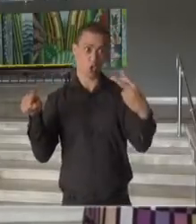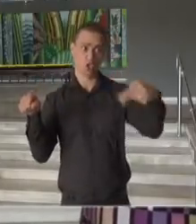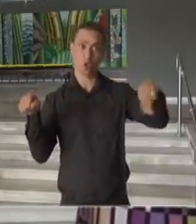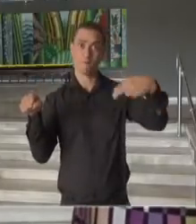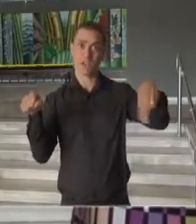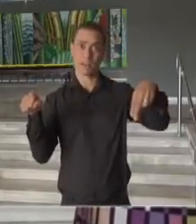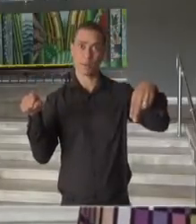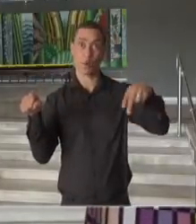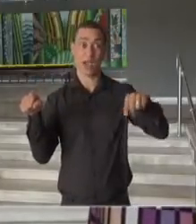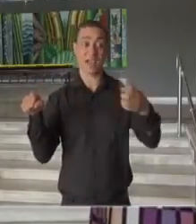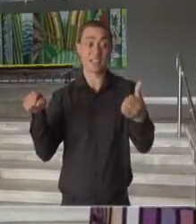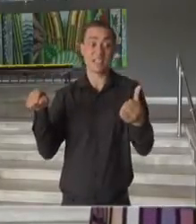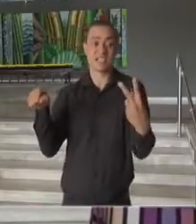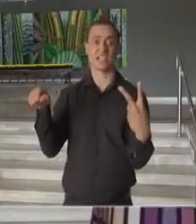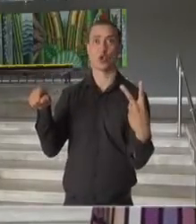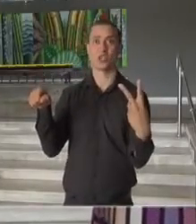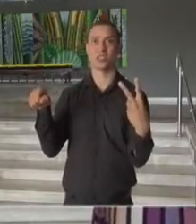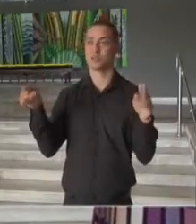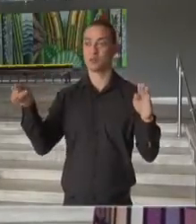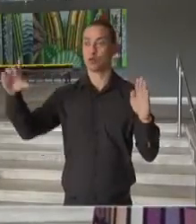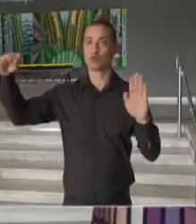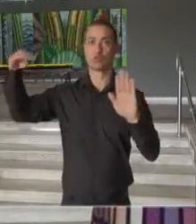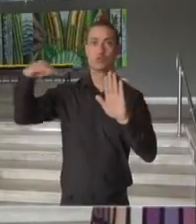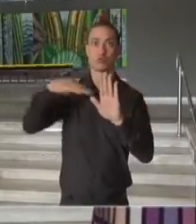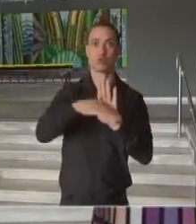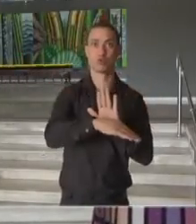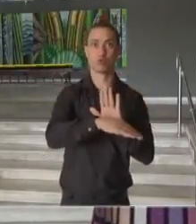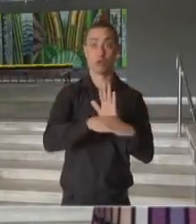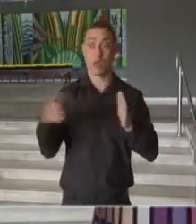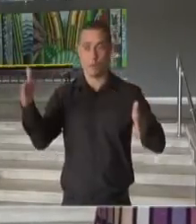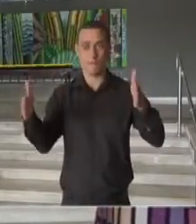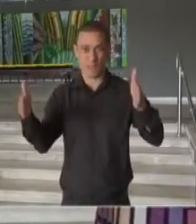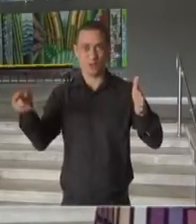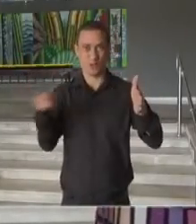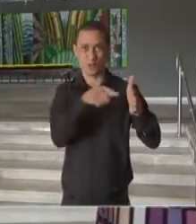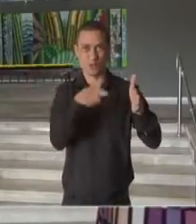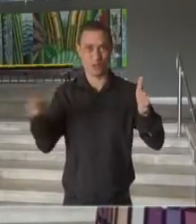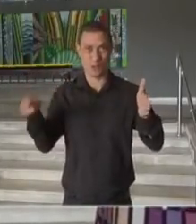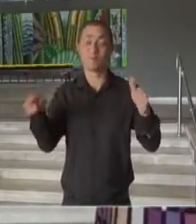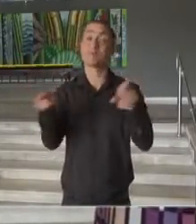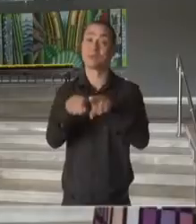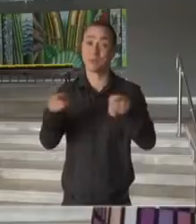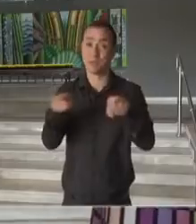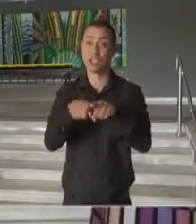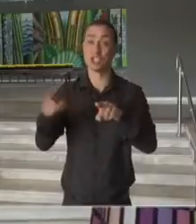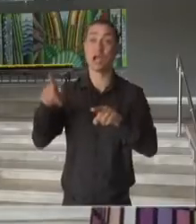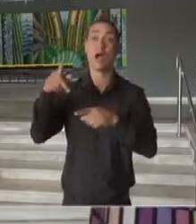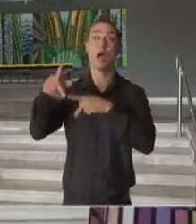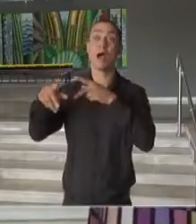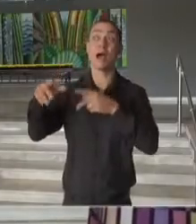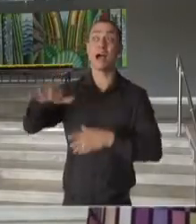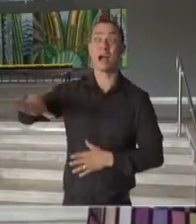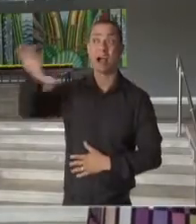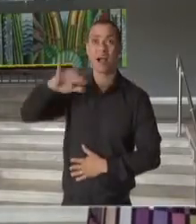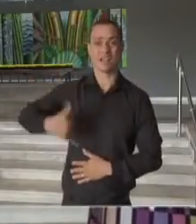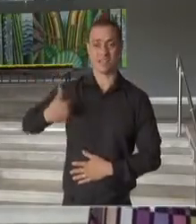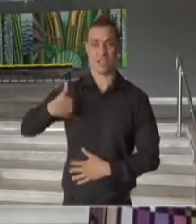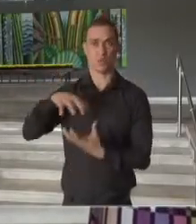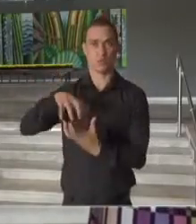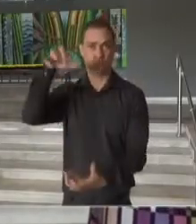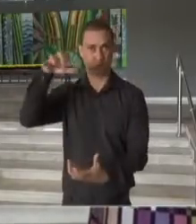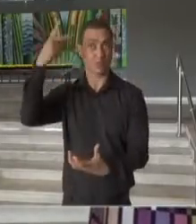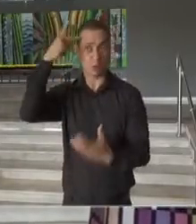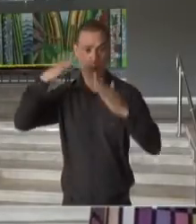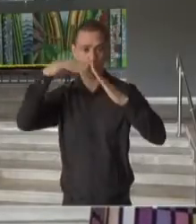chegou a 62 óbitos. Ao longo deste mesmo período, a proporção da população adulta do Estado de São Paulo, com